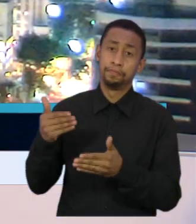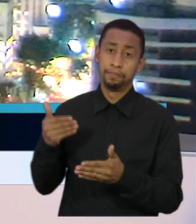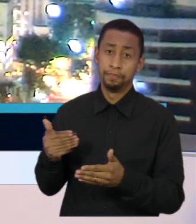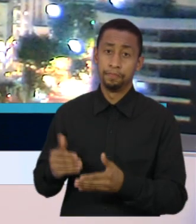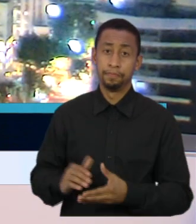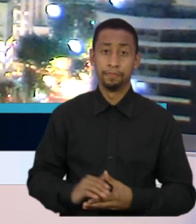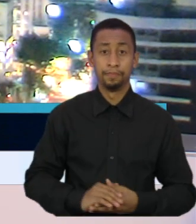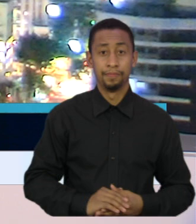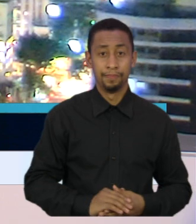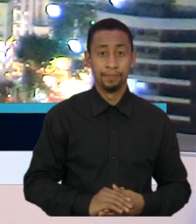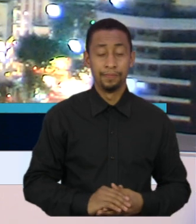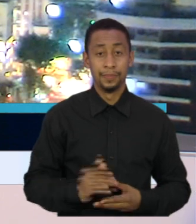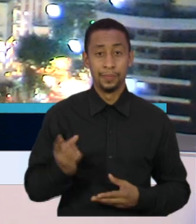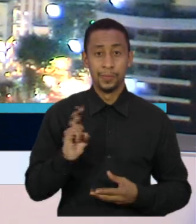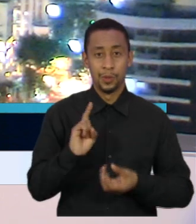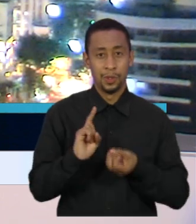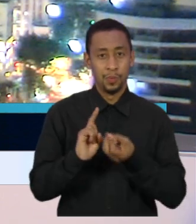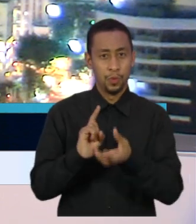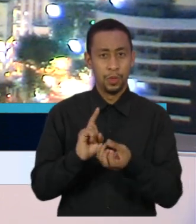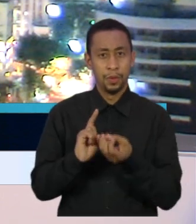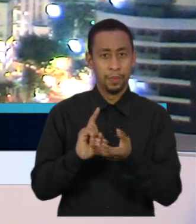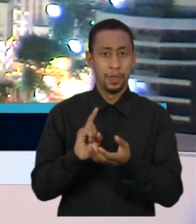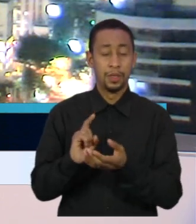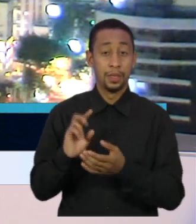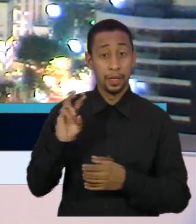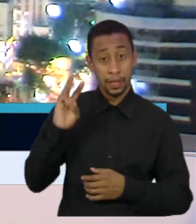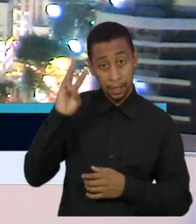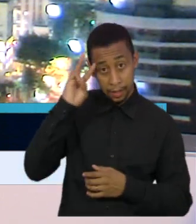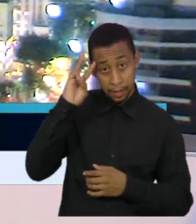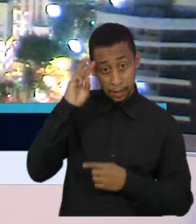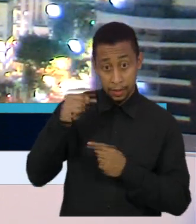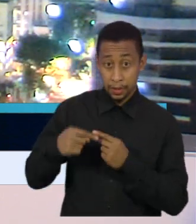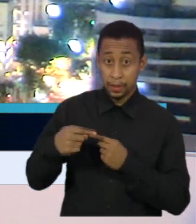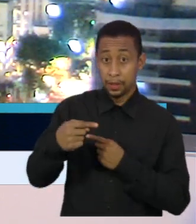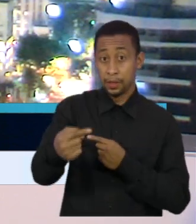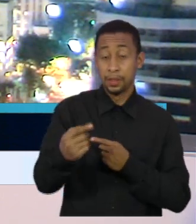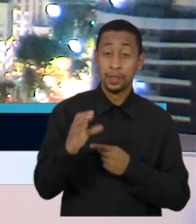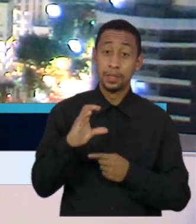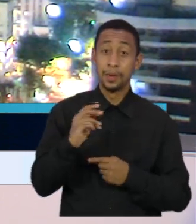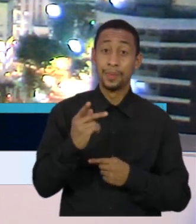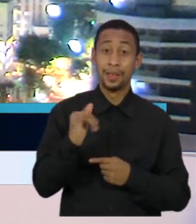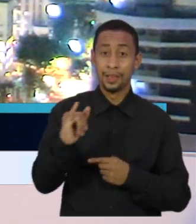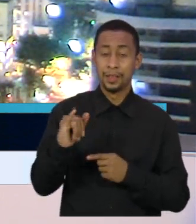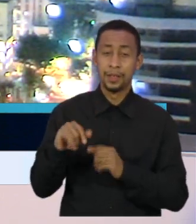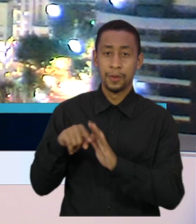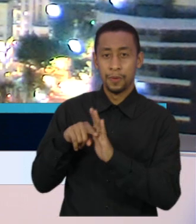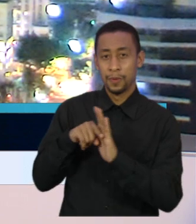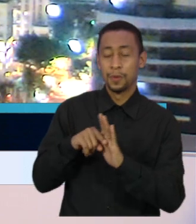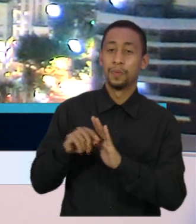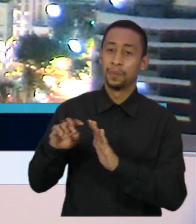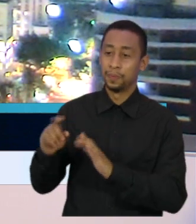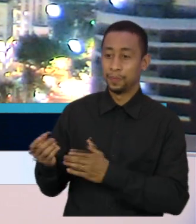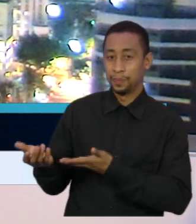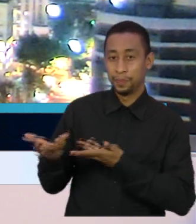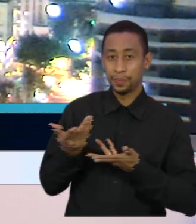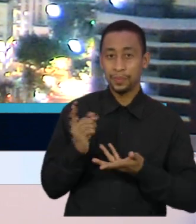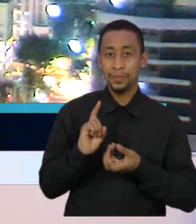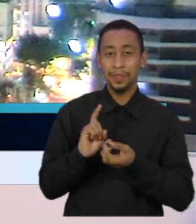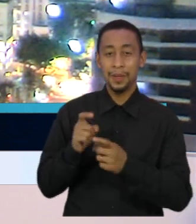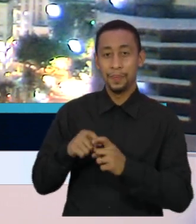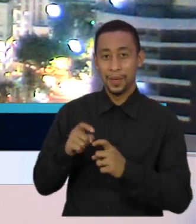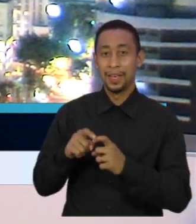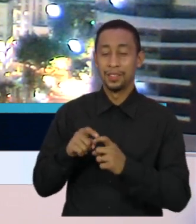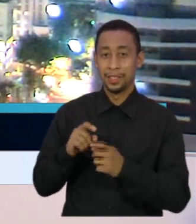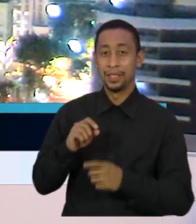Os depoimentos serão retomados na próxima terça-feira, quando a CPI vai ouvir a médica oncologista e imunologista